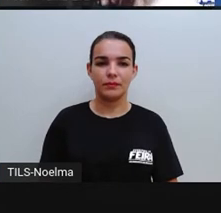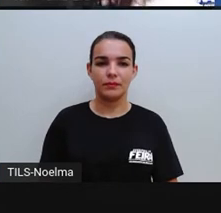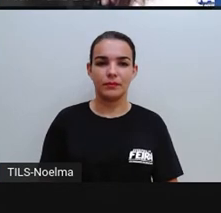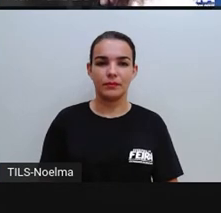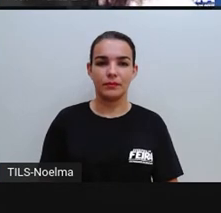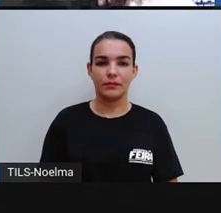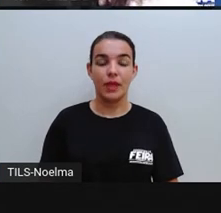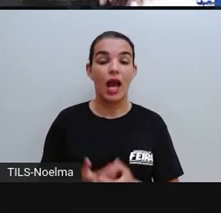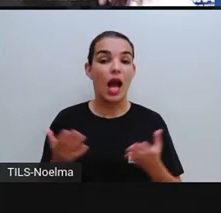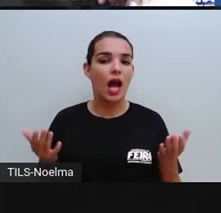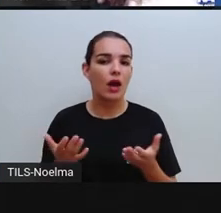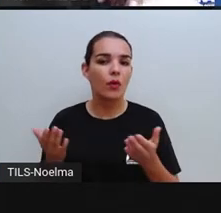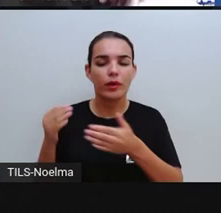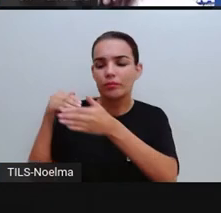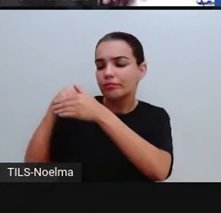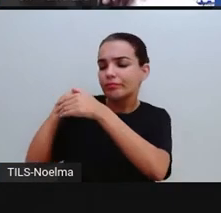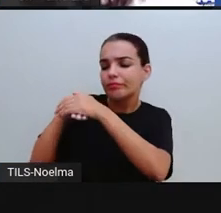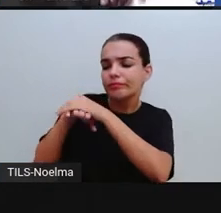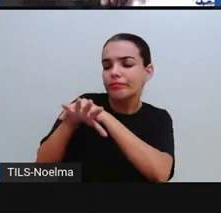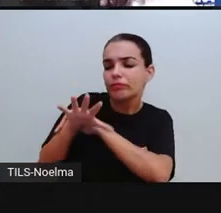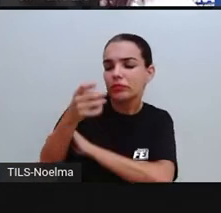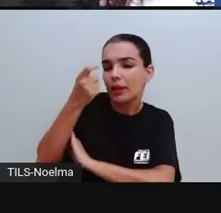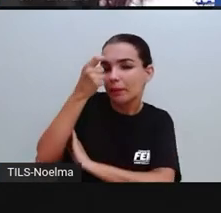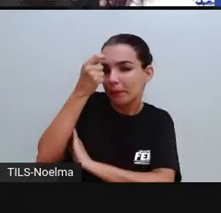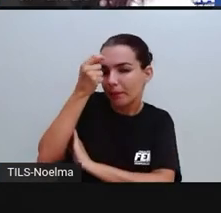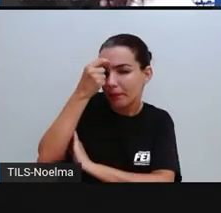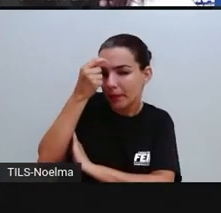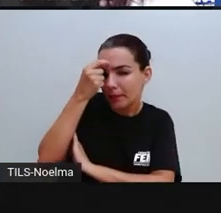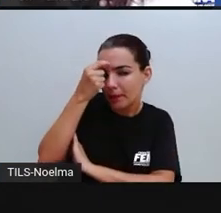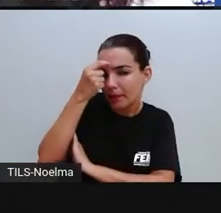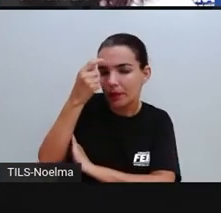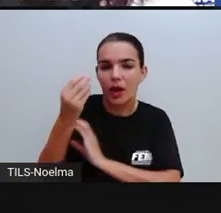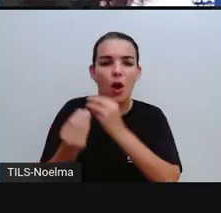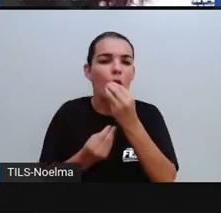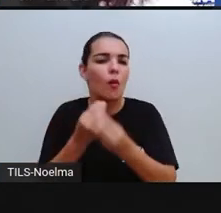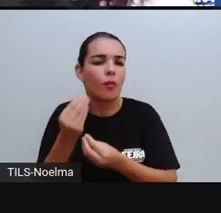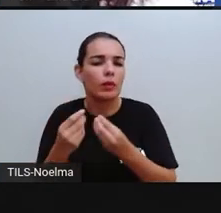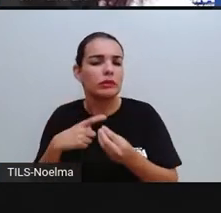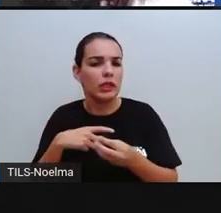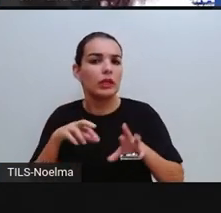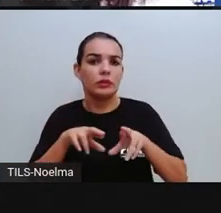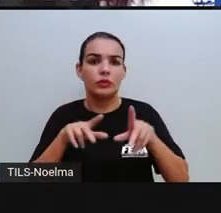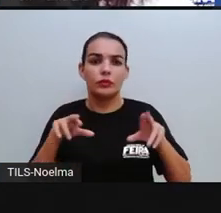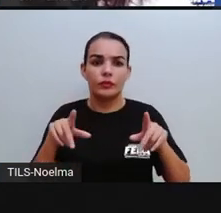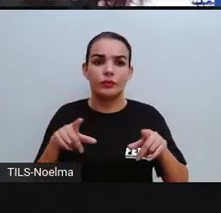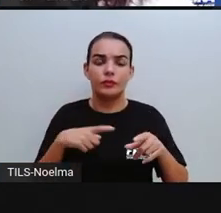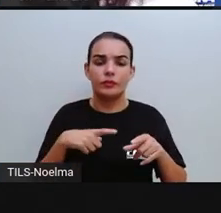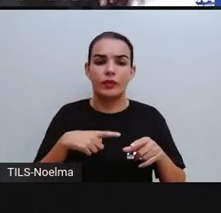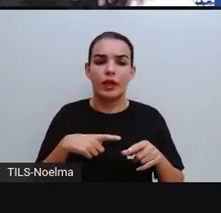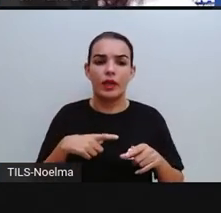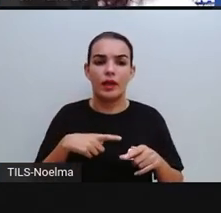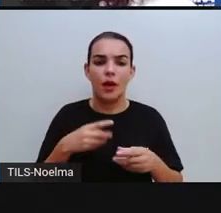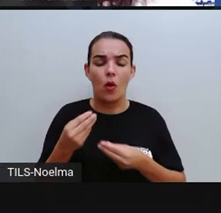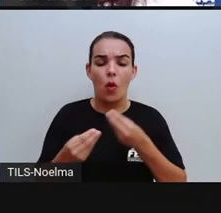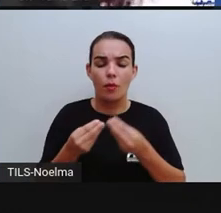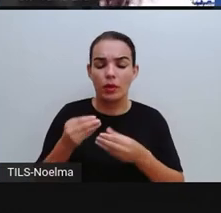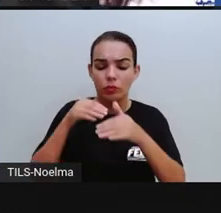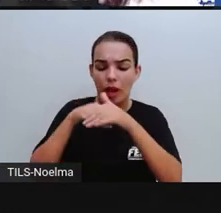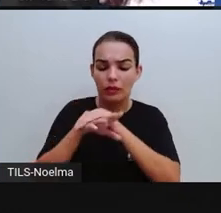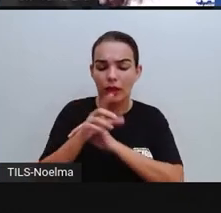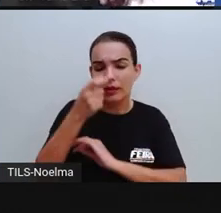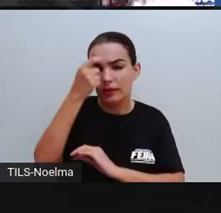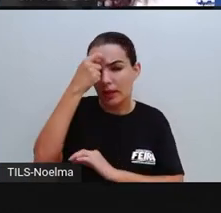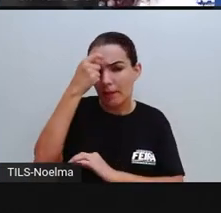Bom, preservação da memória, então existem diversas maneiras de se preservar a memória dos espaços de vivência, tá?